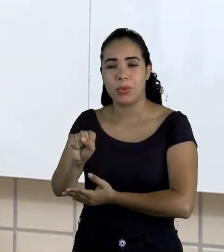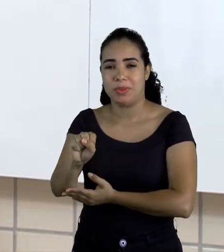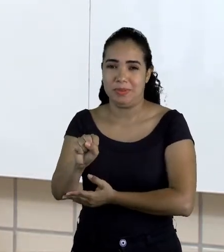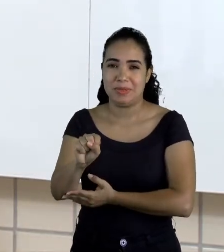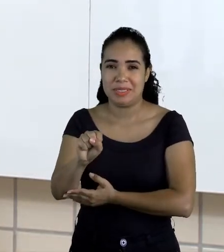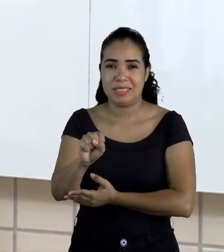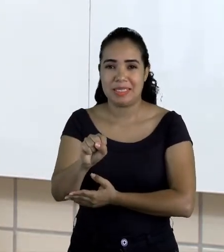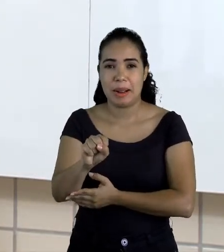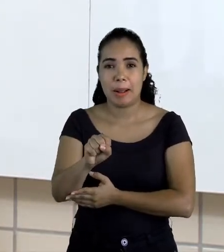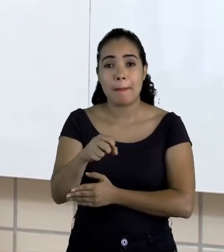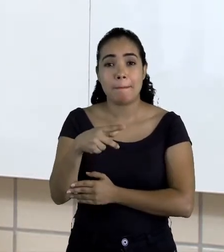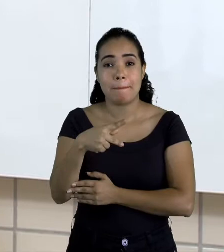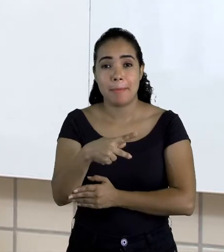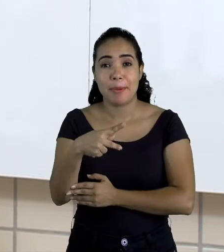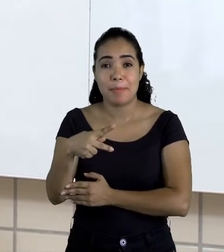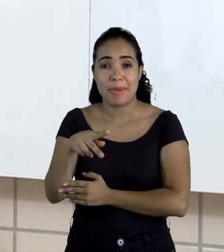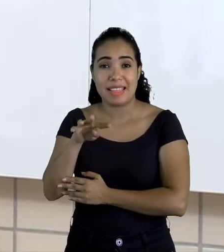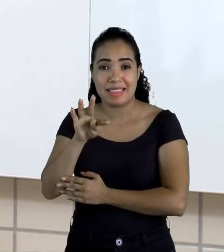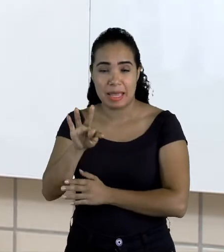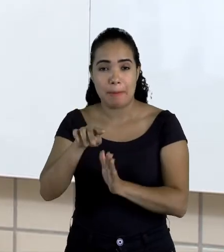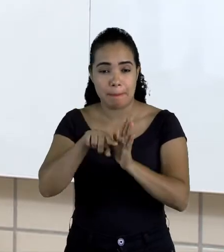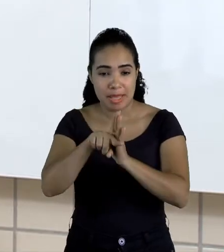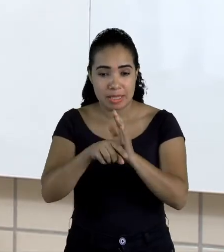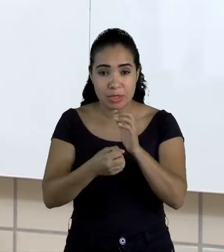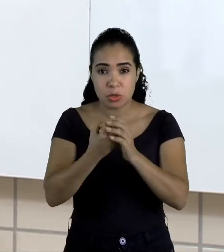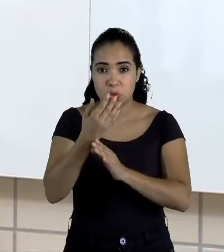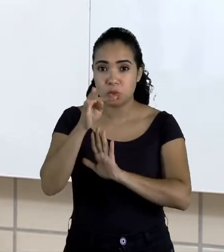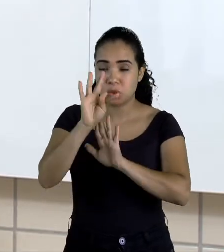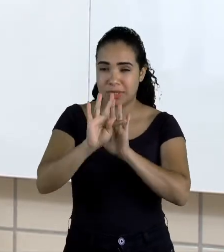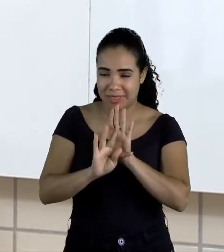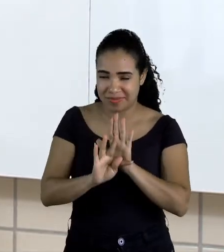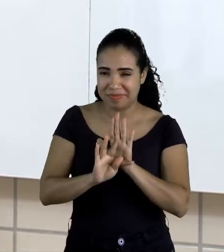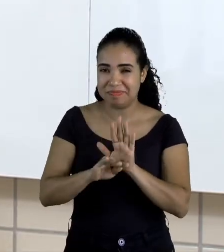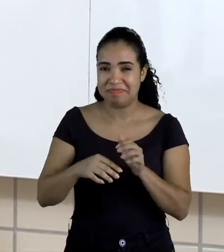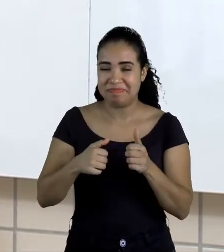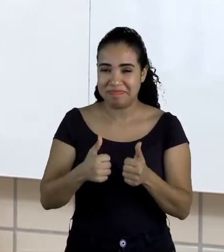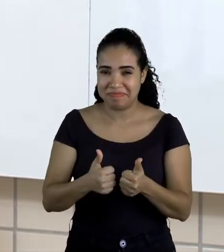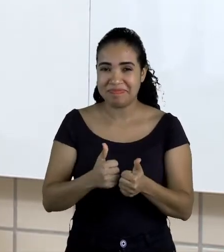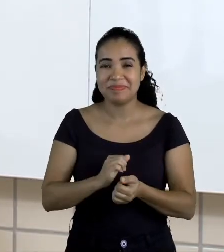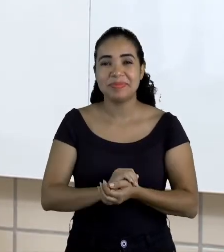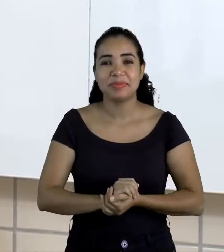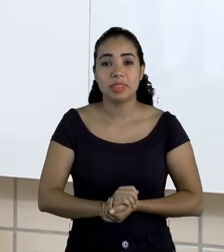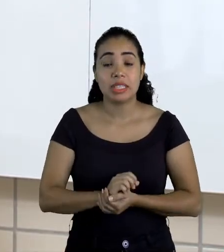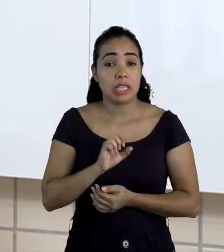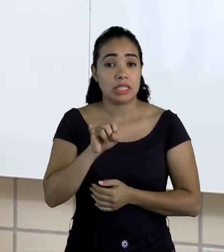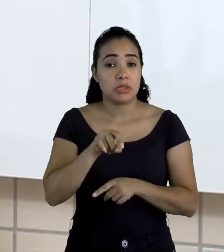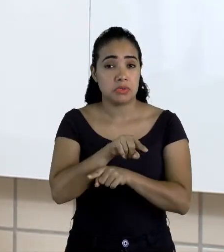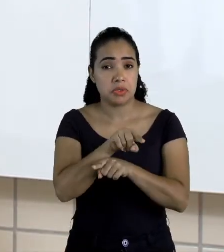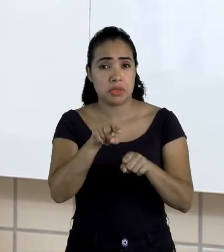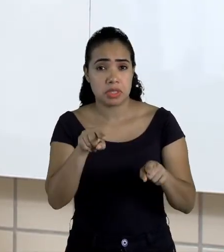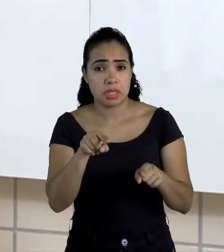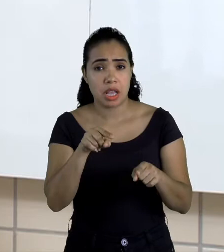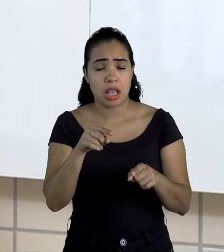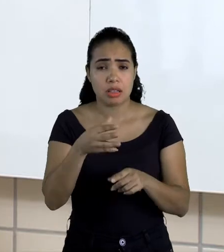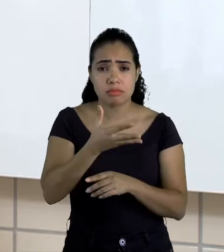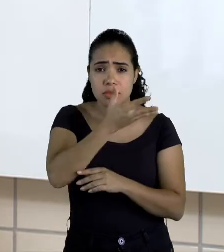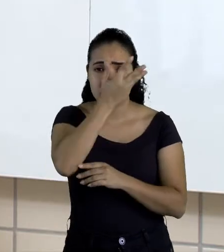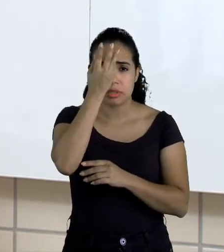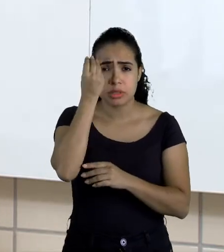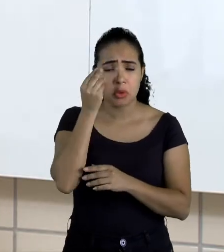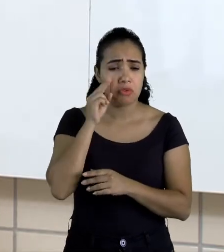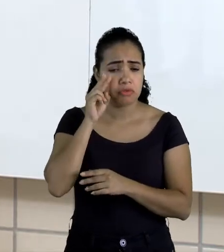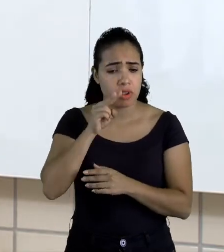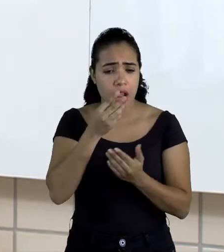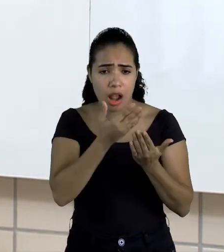de pesquisa e produção de texto, PPT. Se você deixou de assistir alguma aula